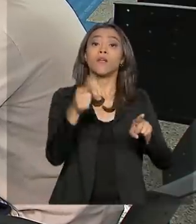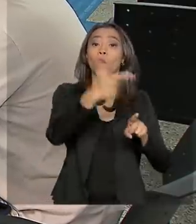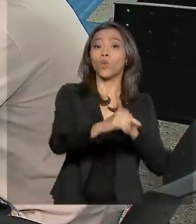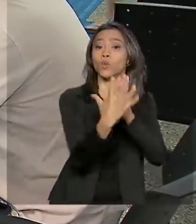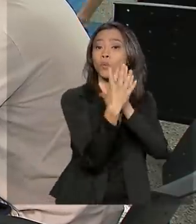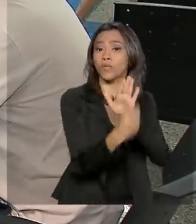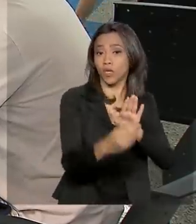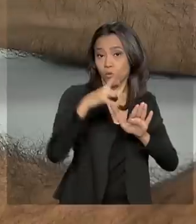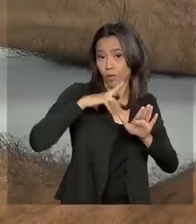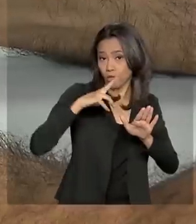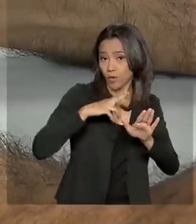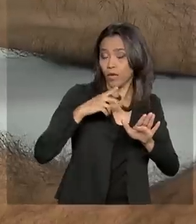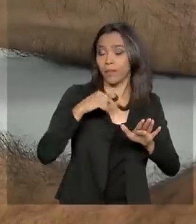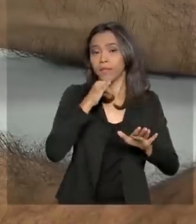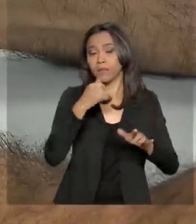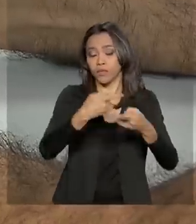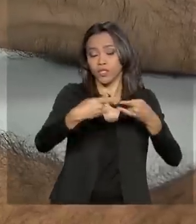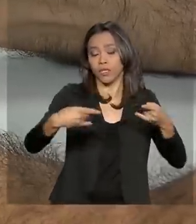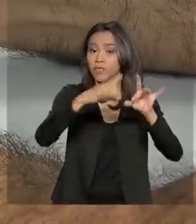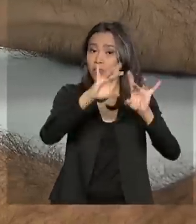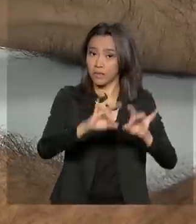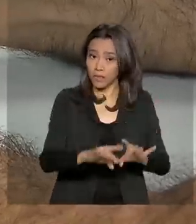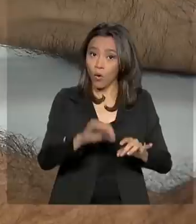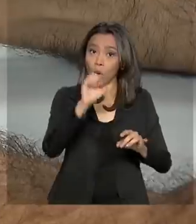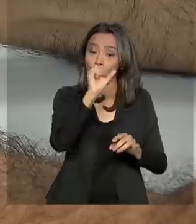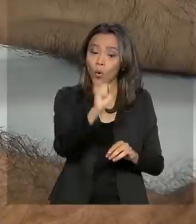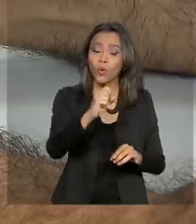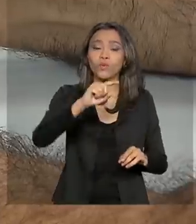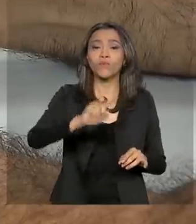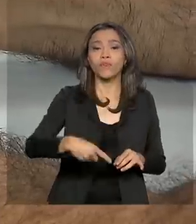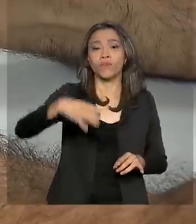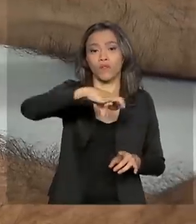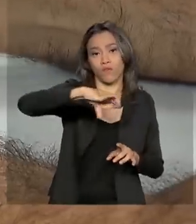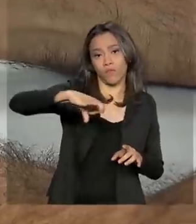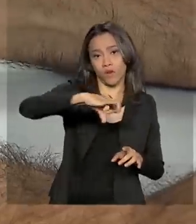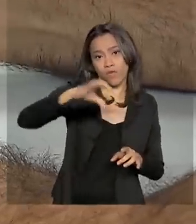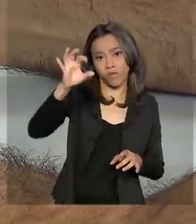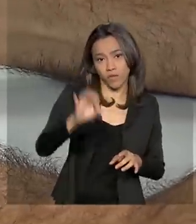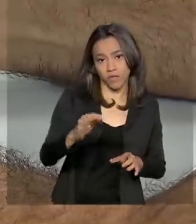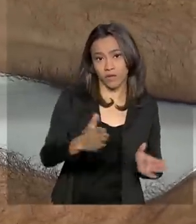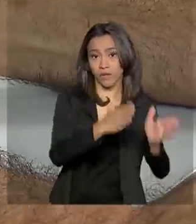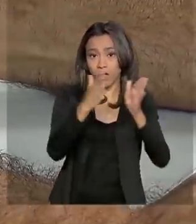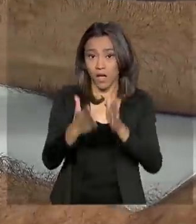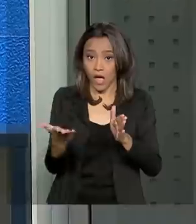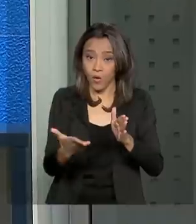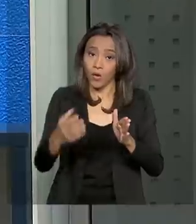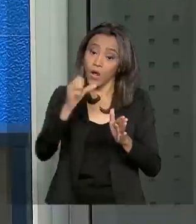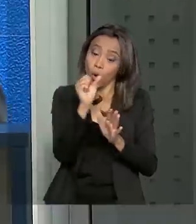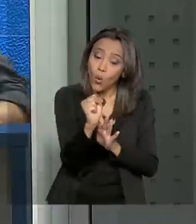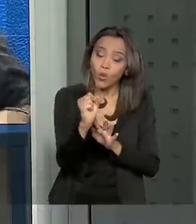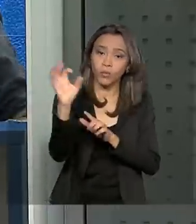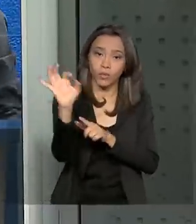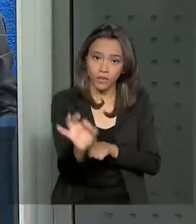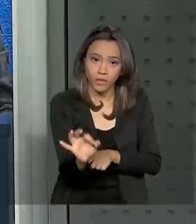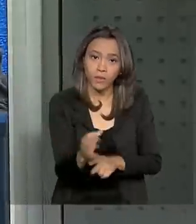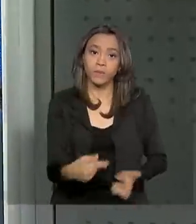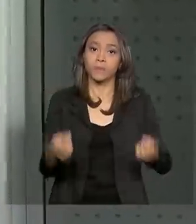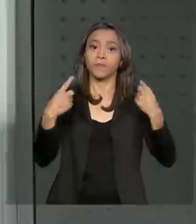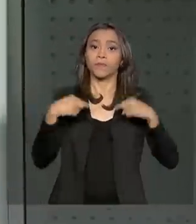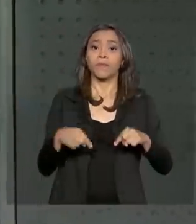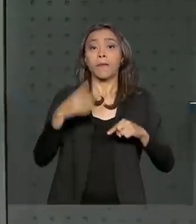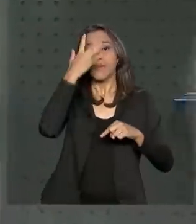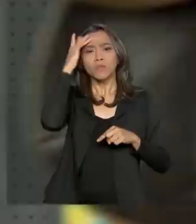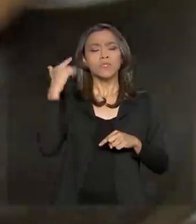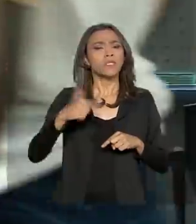para cheque especial passam de 8,99% para 8%. Para clientes que não possuem